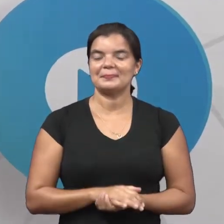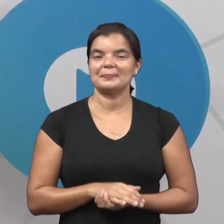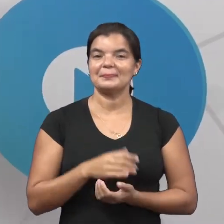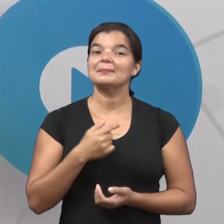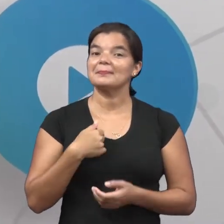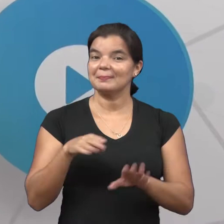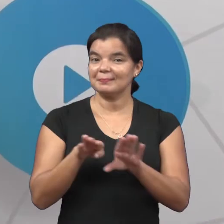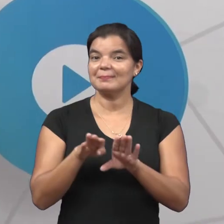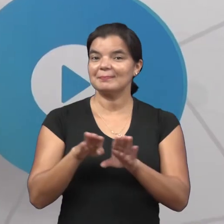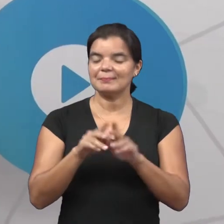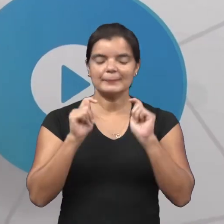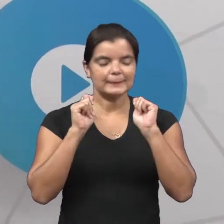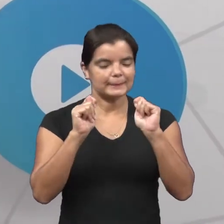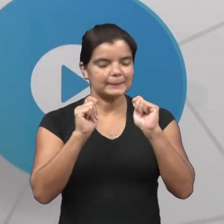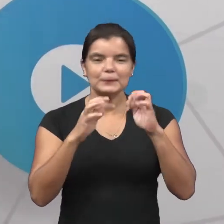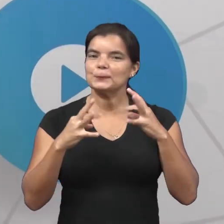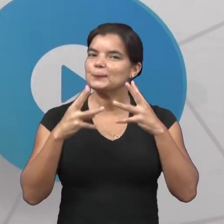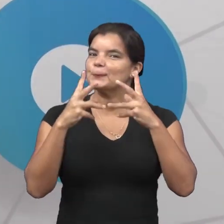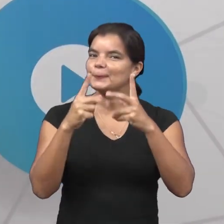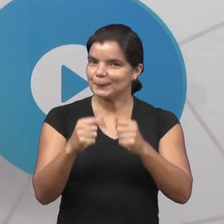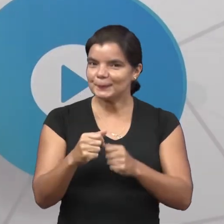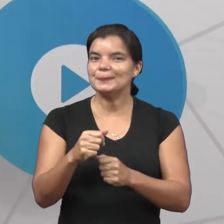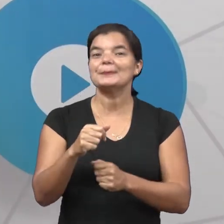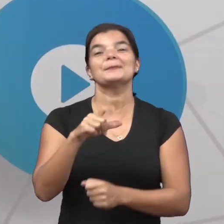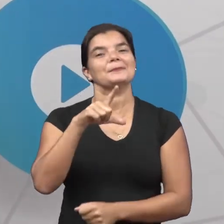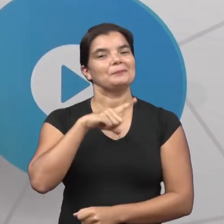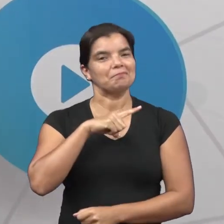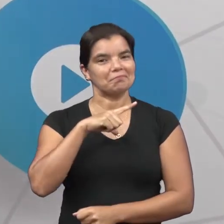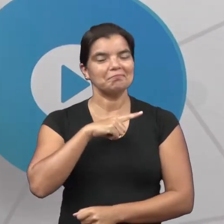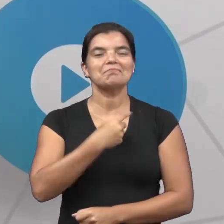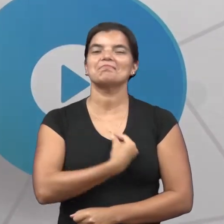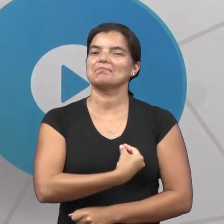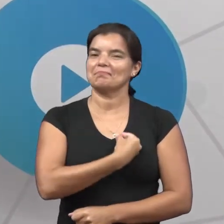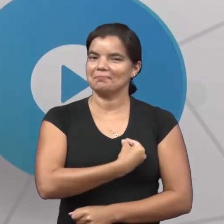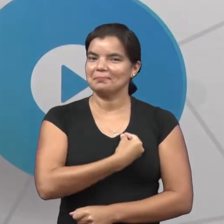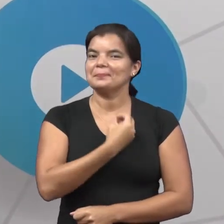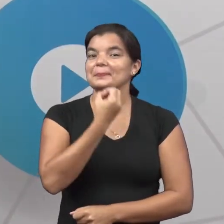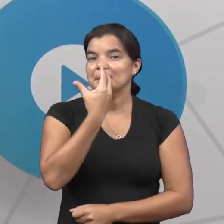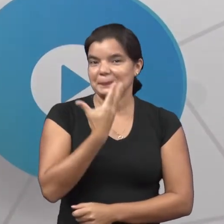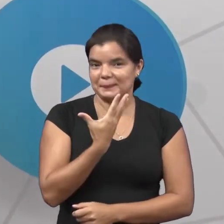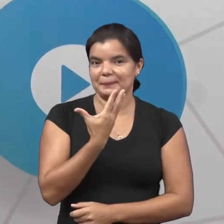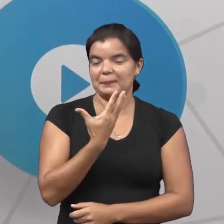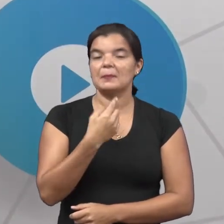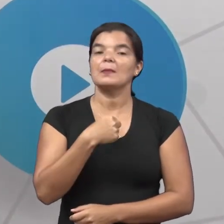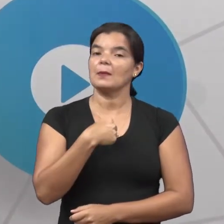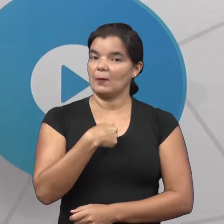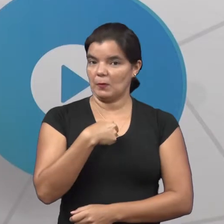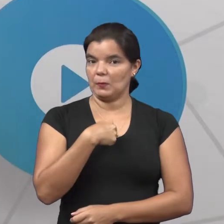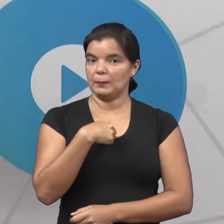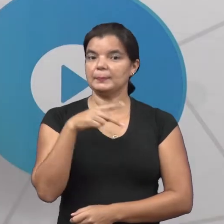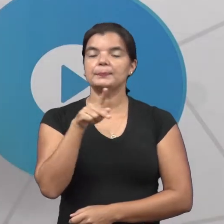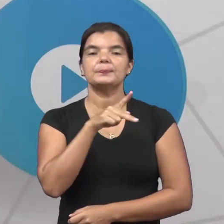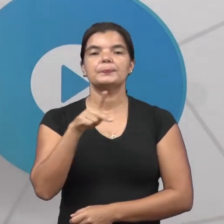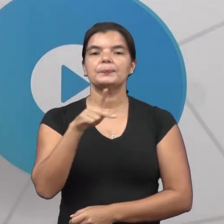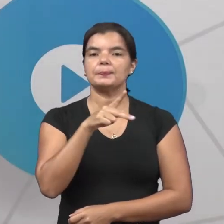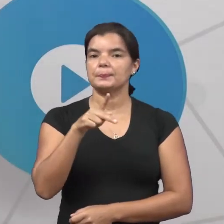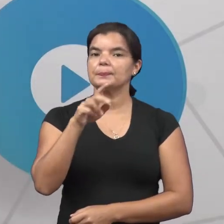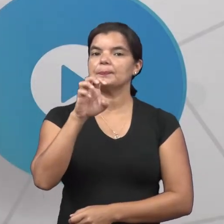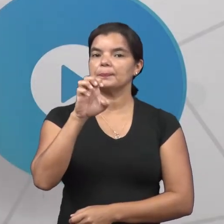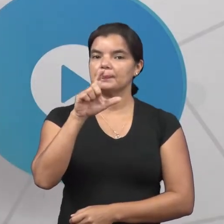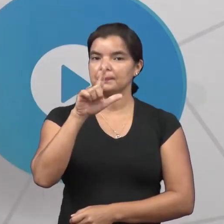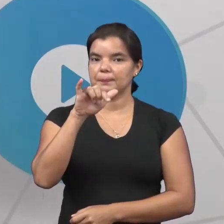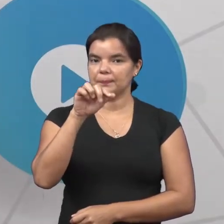Espero e torço para que todos estejam realmente bem. Eu sou a professora